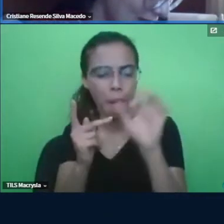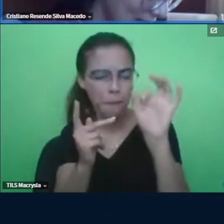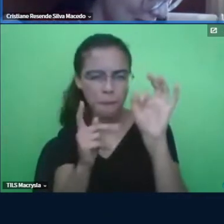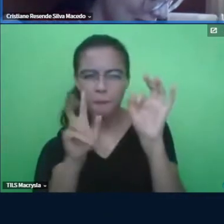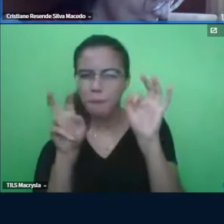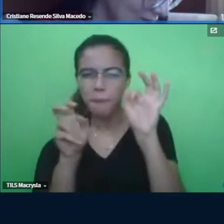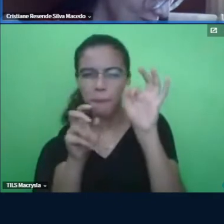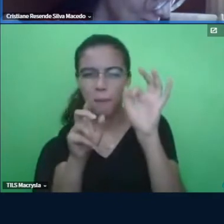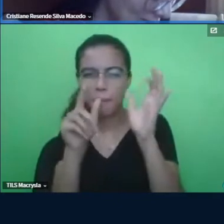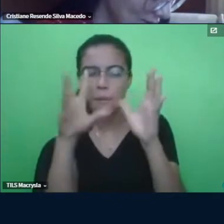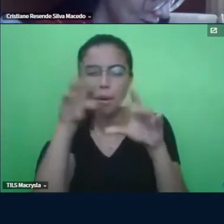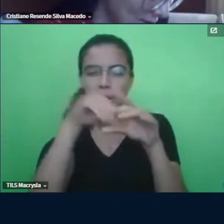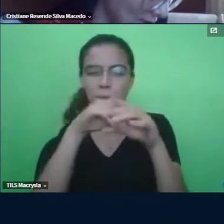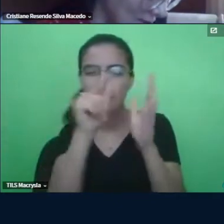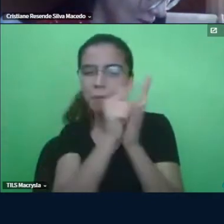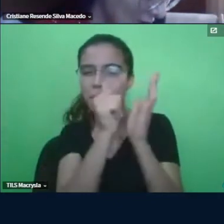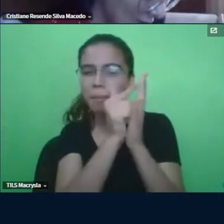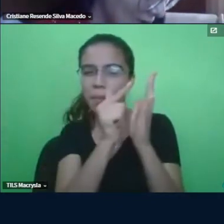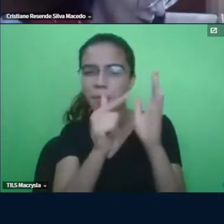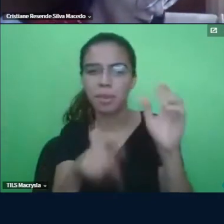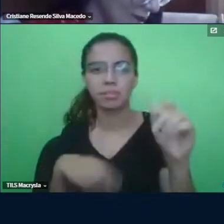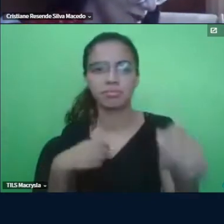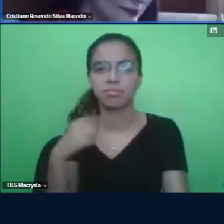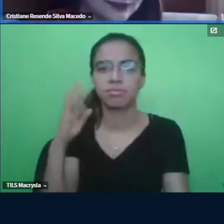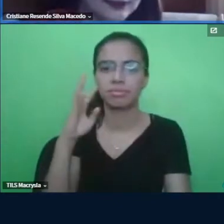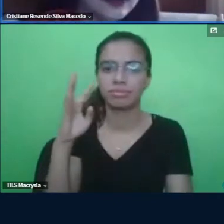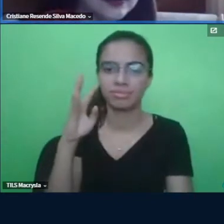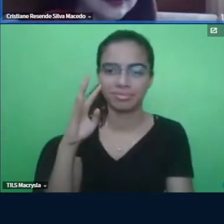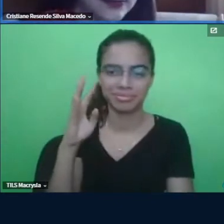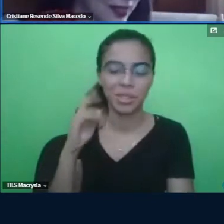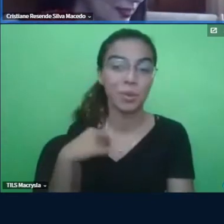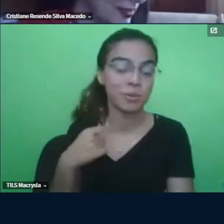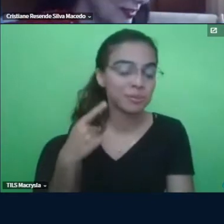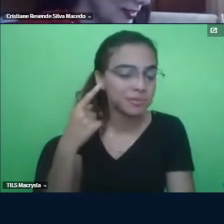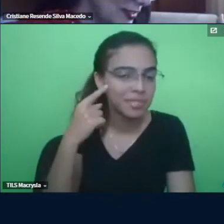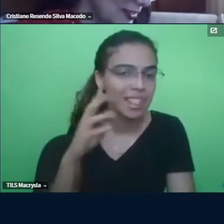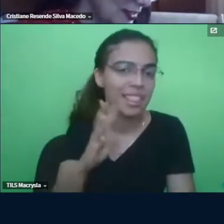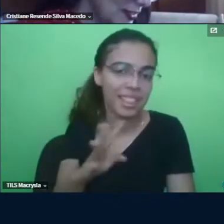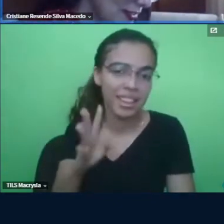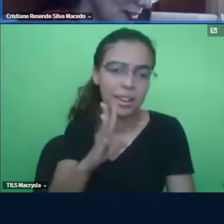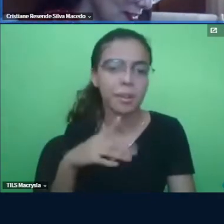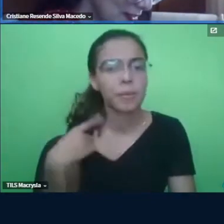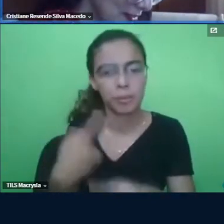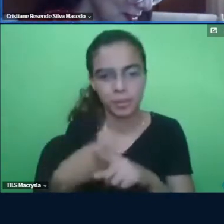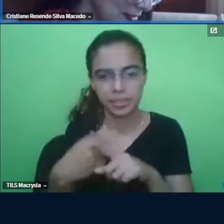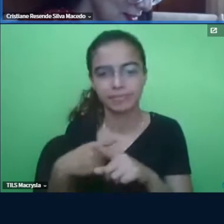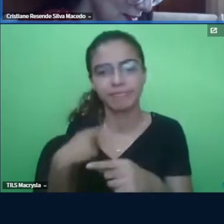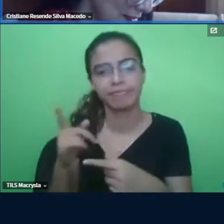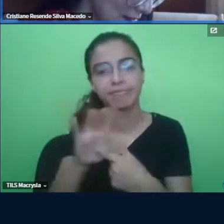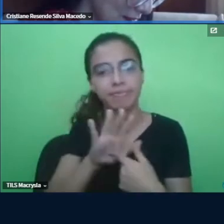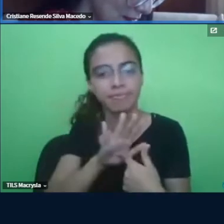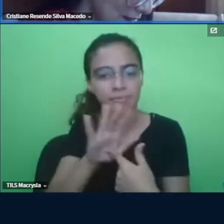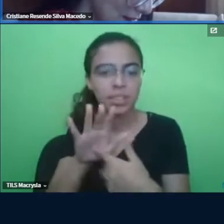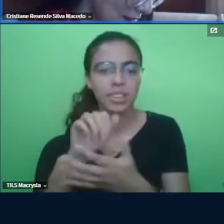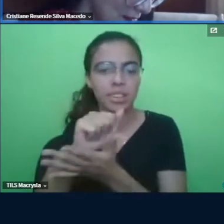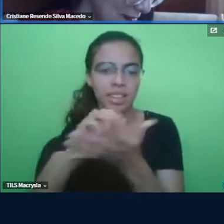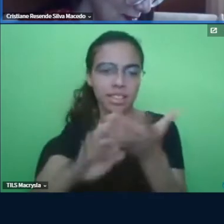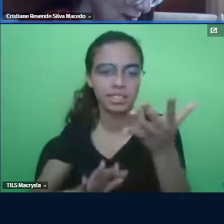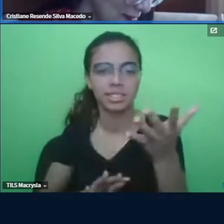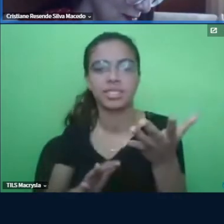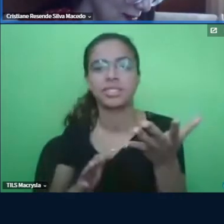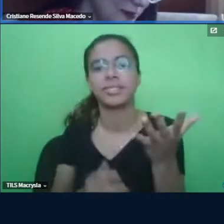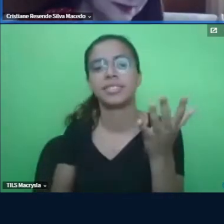né? Eu achei super legal, né? Acho que, assim, você traz atividades, né?